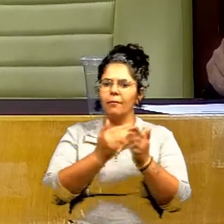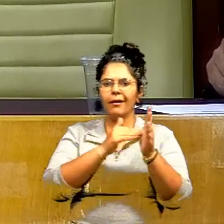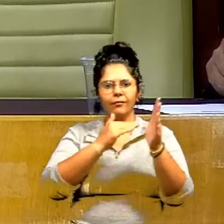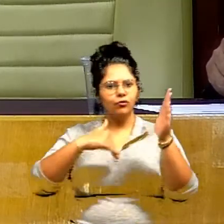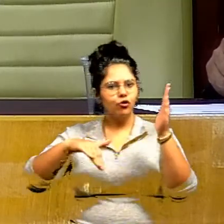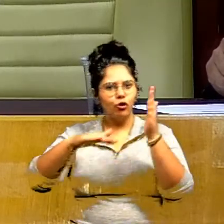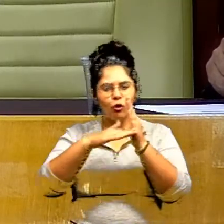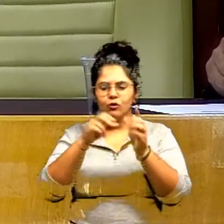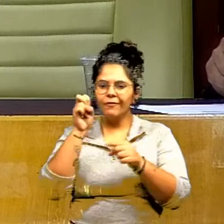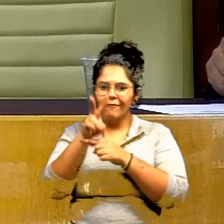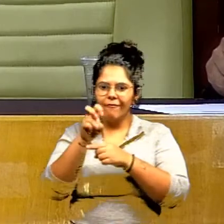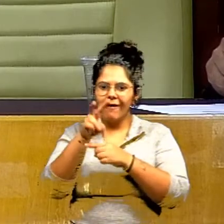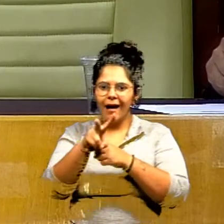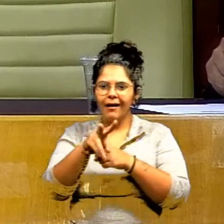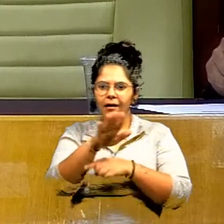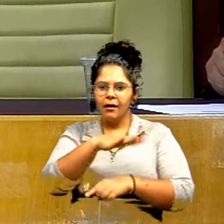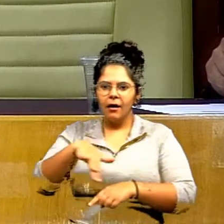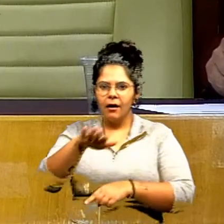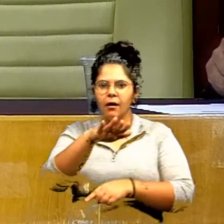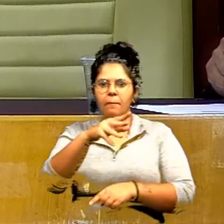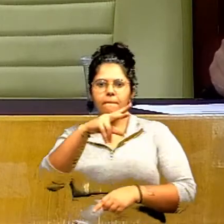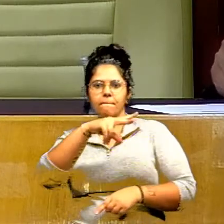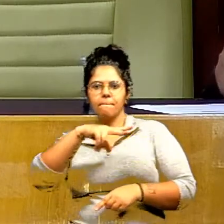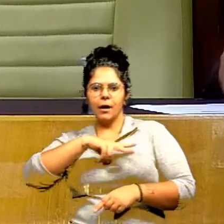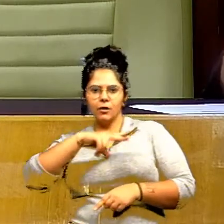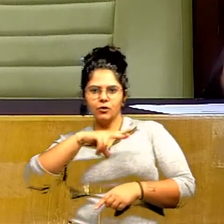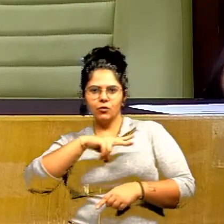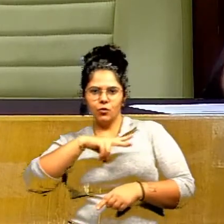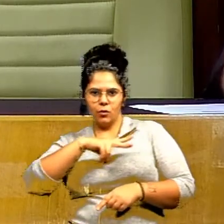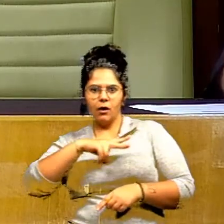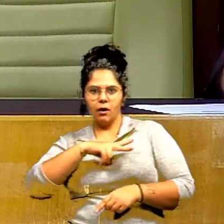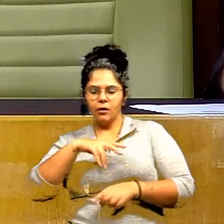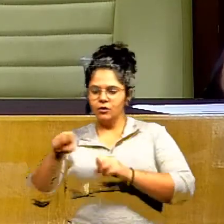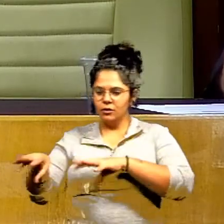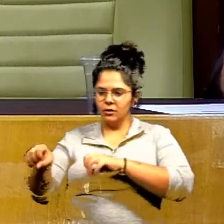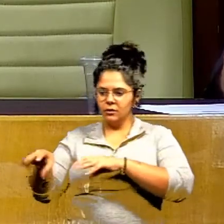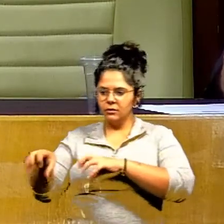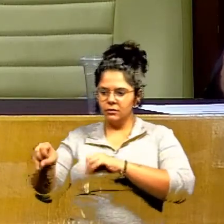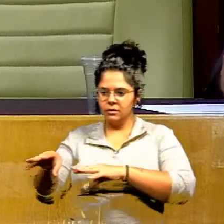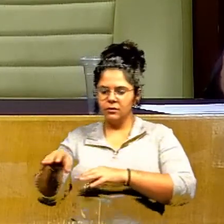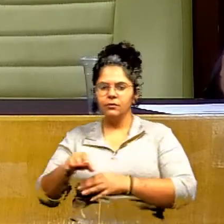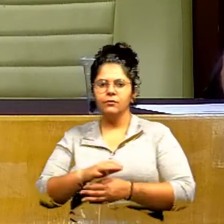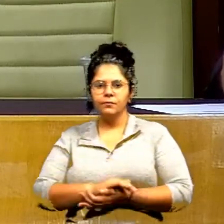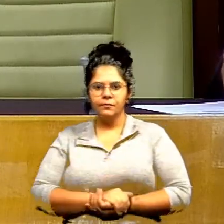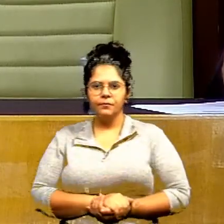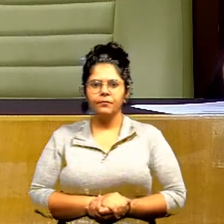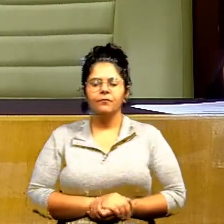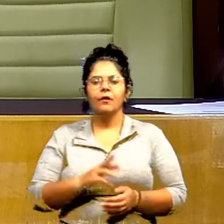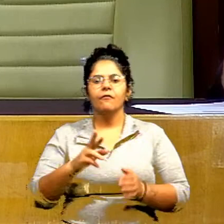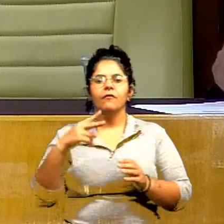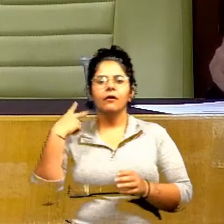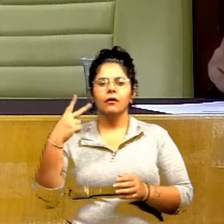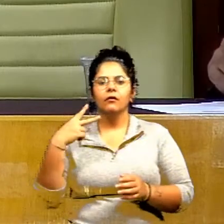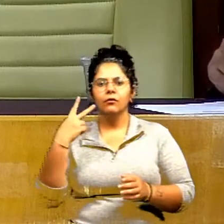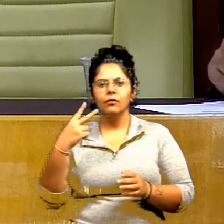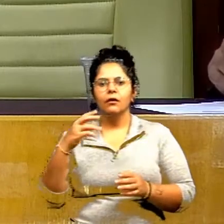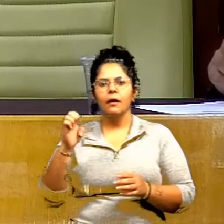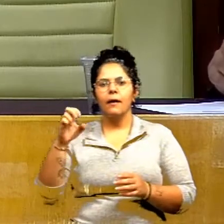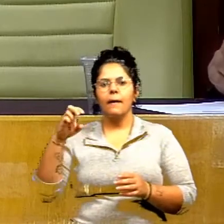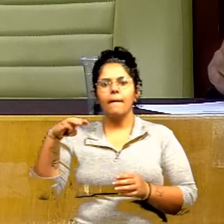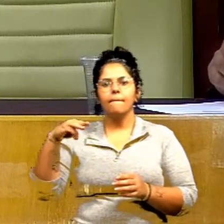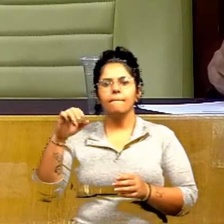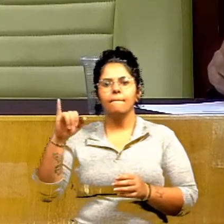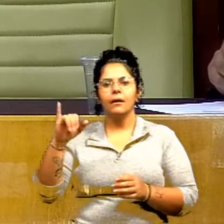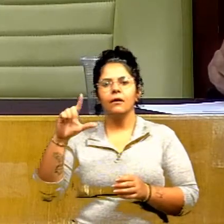que oferece vagas para crianças na rede particular de ensino, mediante parceria pública, privada e da outras providências. Vereador Emílcio Pereira, Comissão